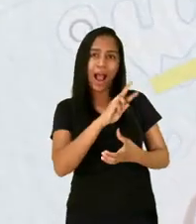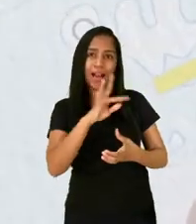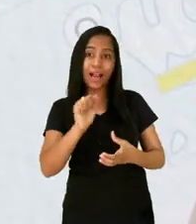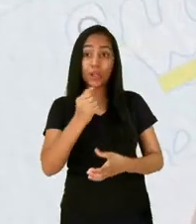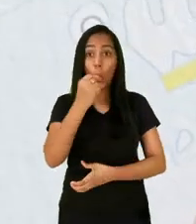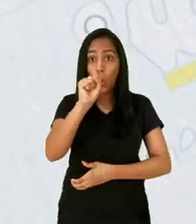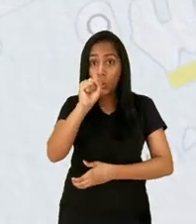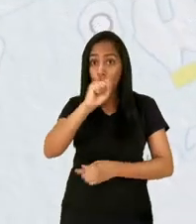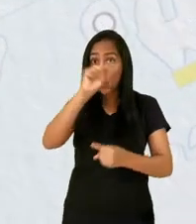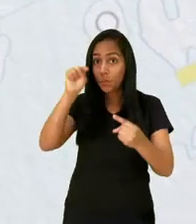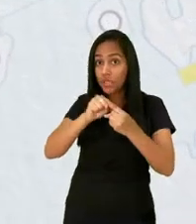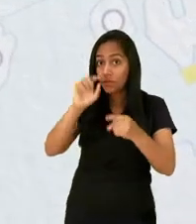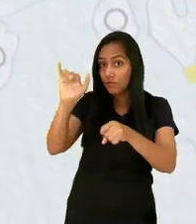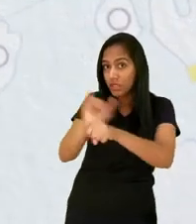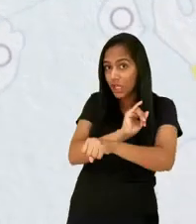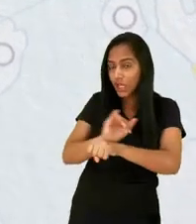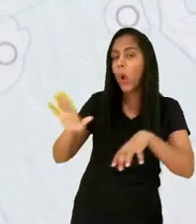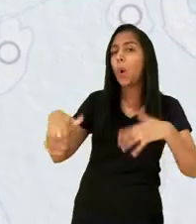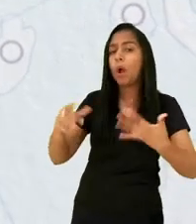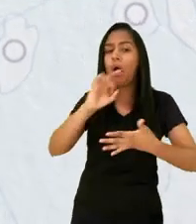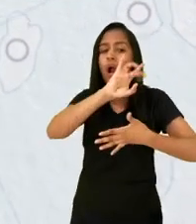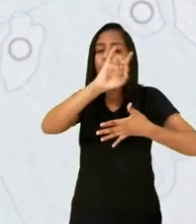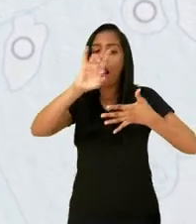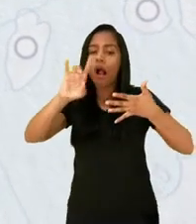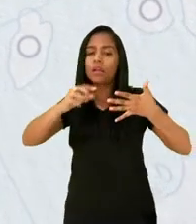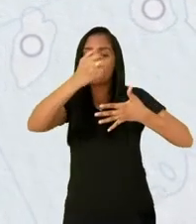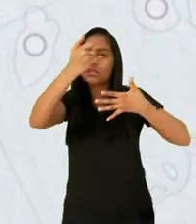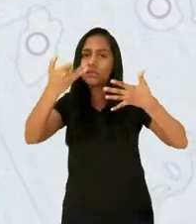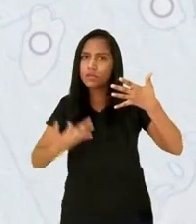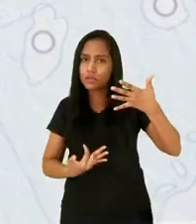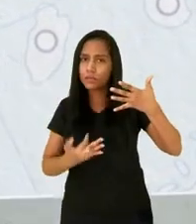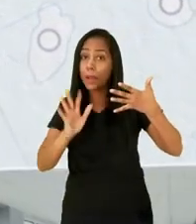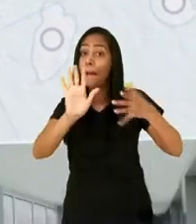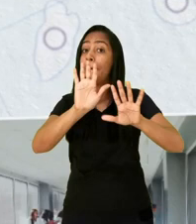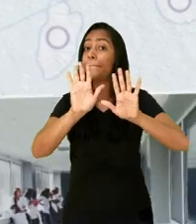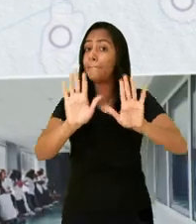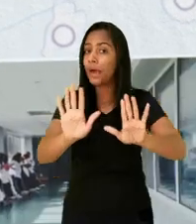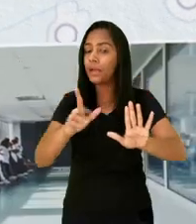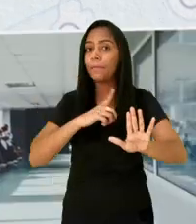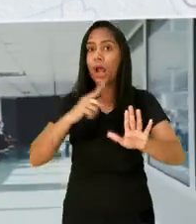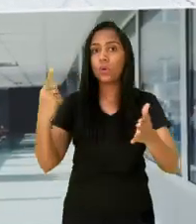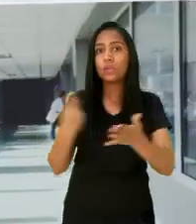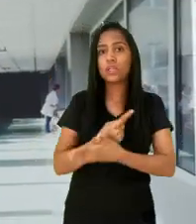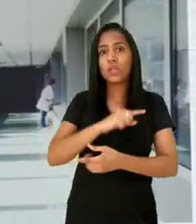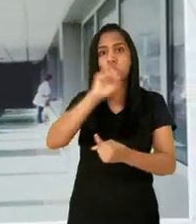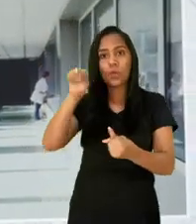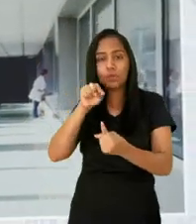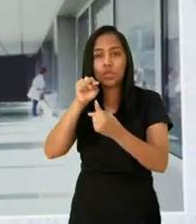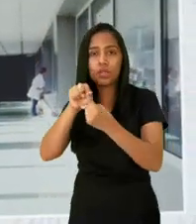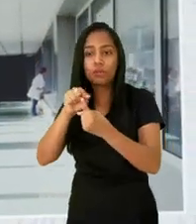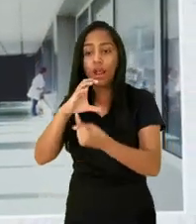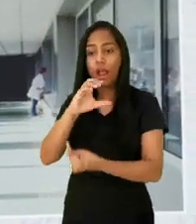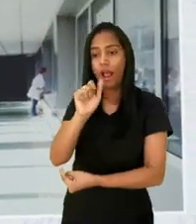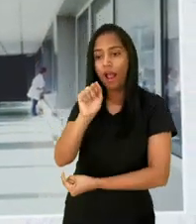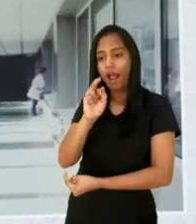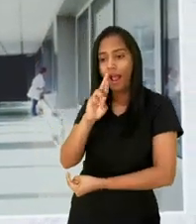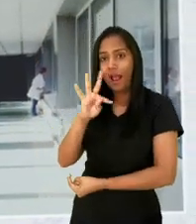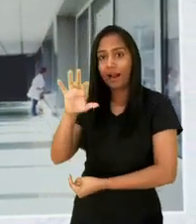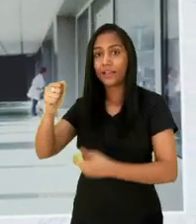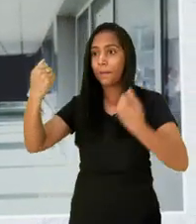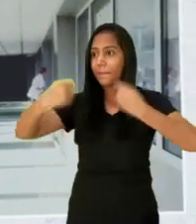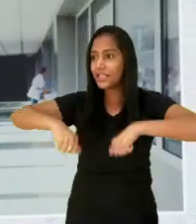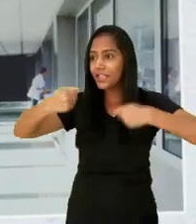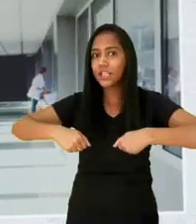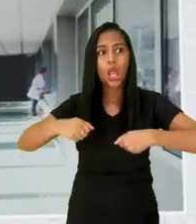Para superar esses desafios, a comunidade que escreveu a carta propôs oito objetivos estratégicos, cada um com várias